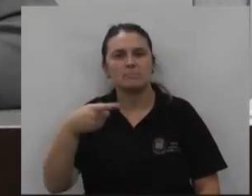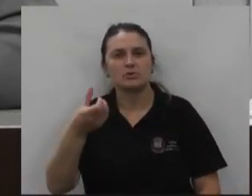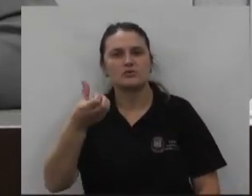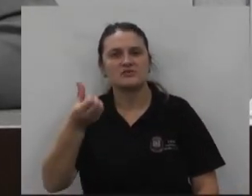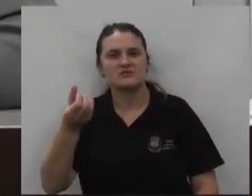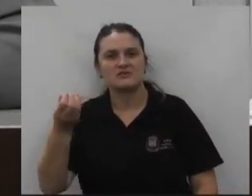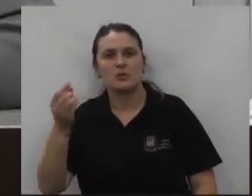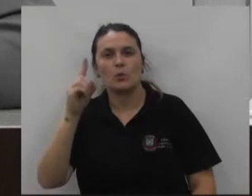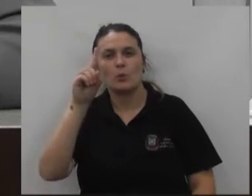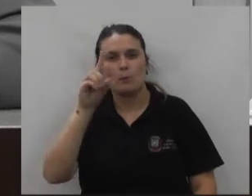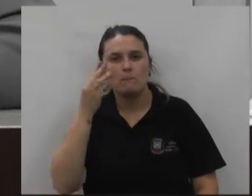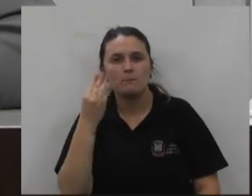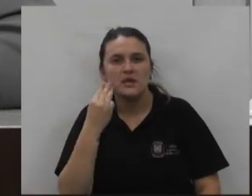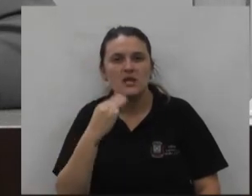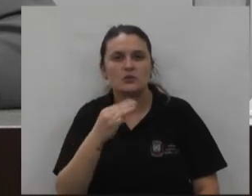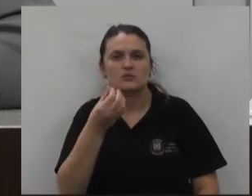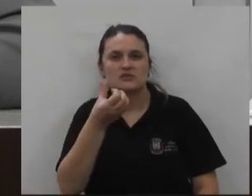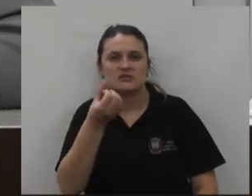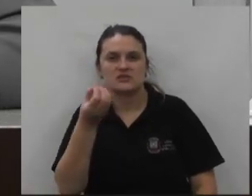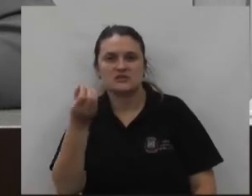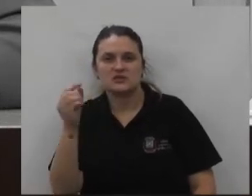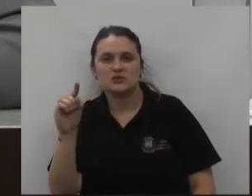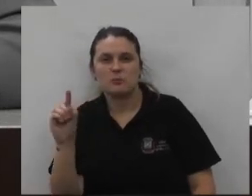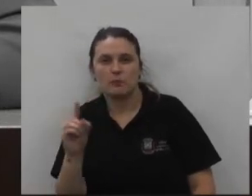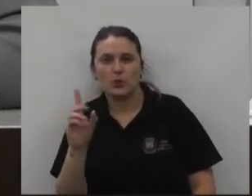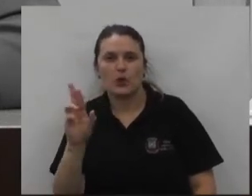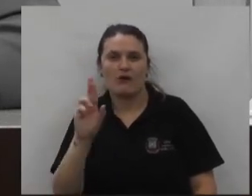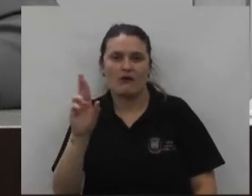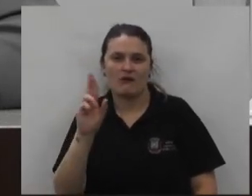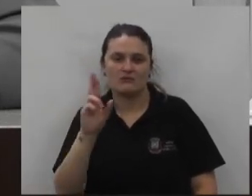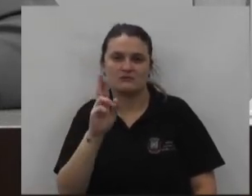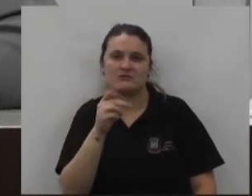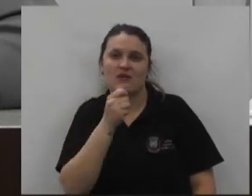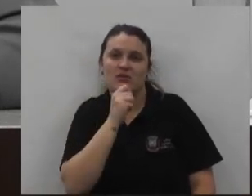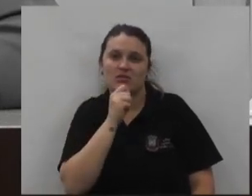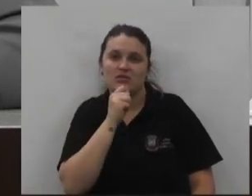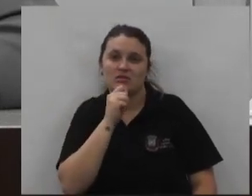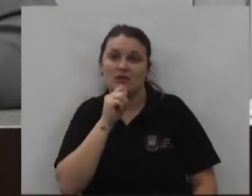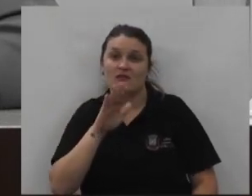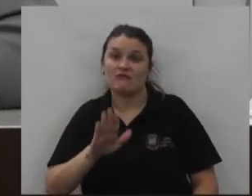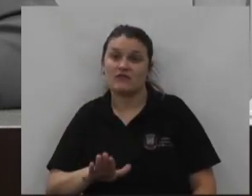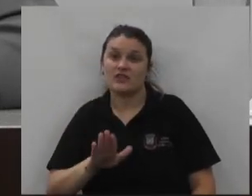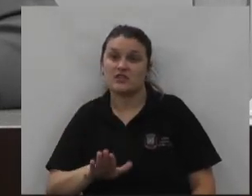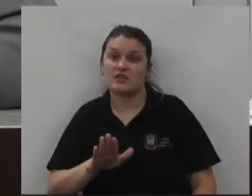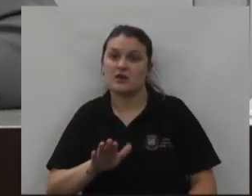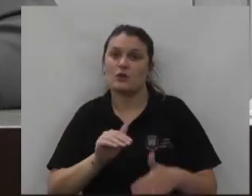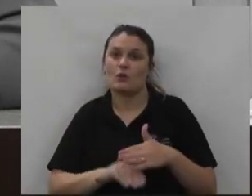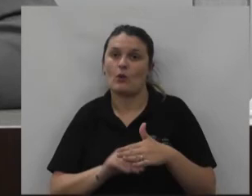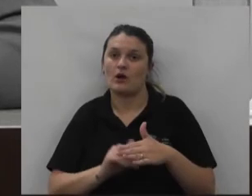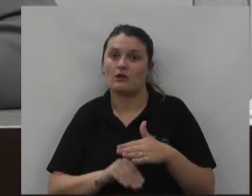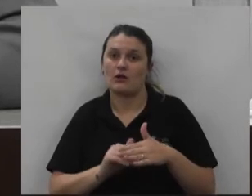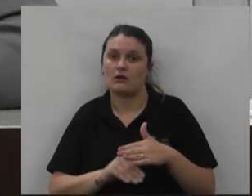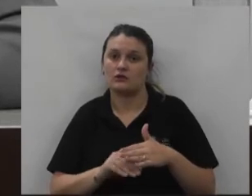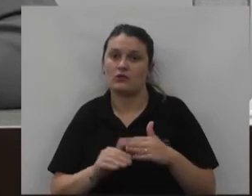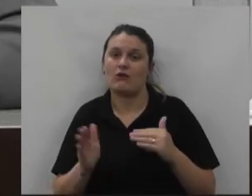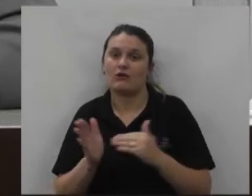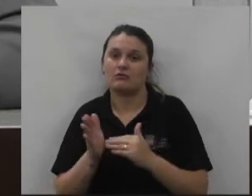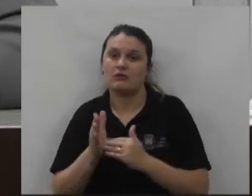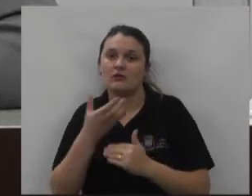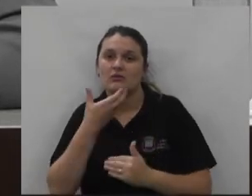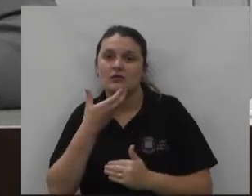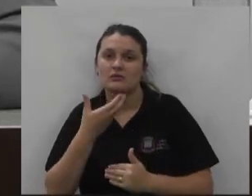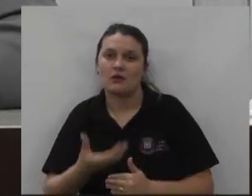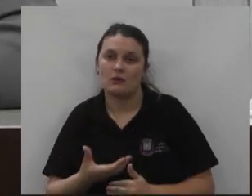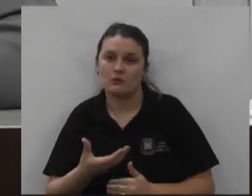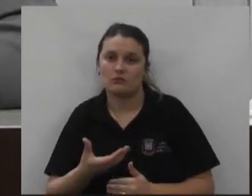milhão e 600 mil reais nesse primeiro momento ainda ficando armazenado até o final